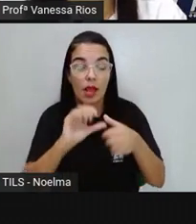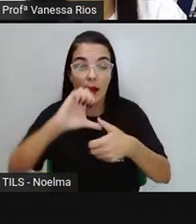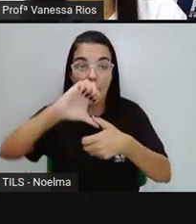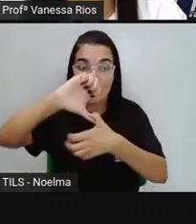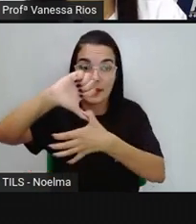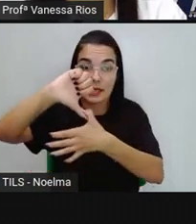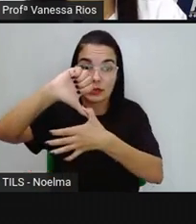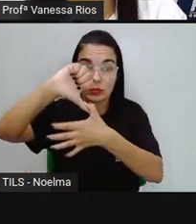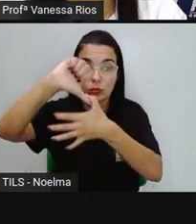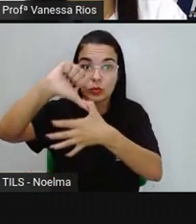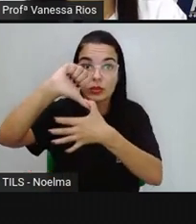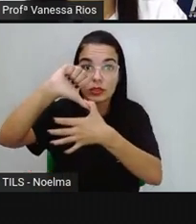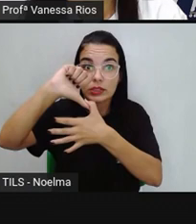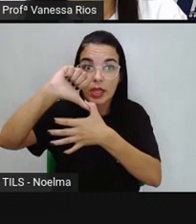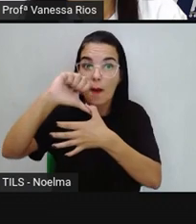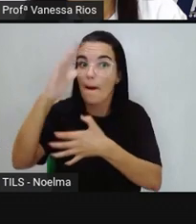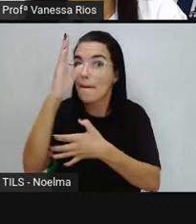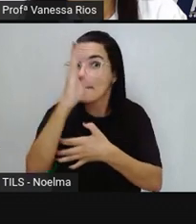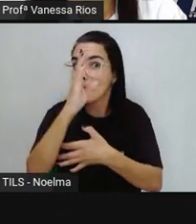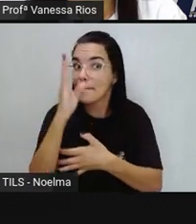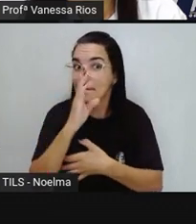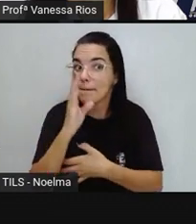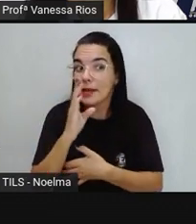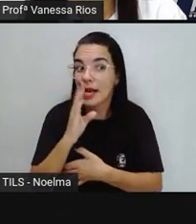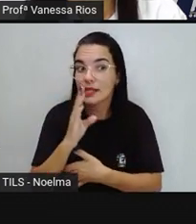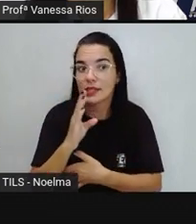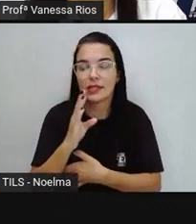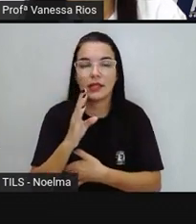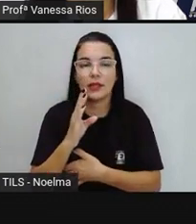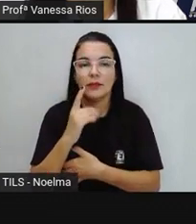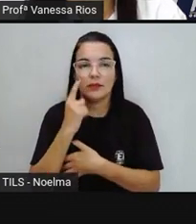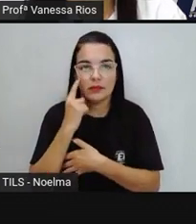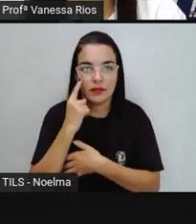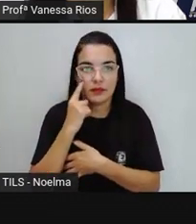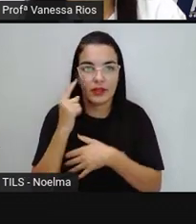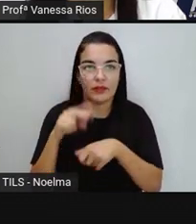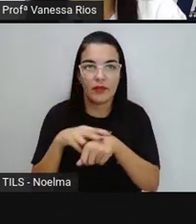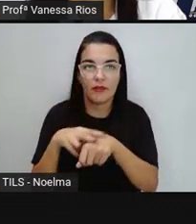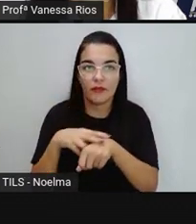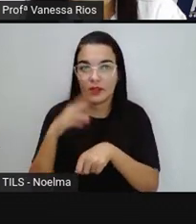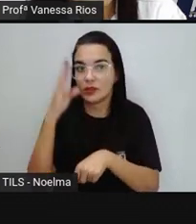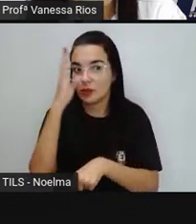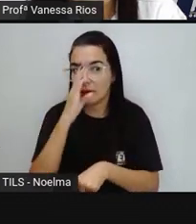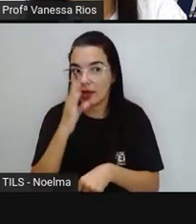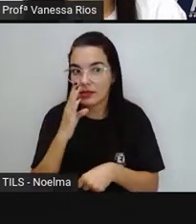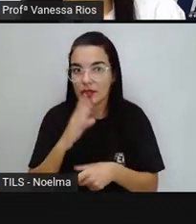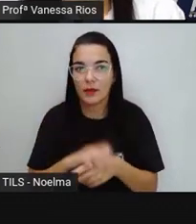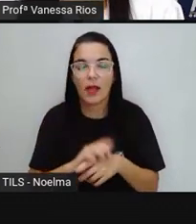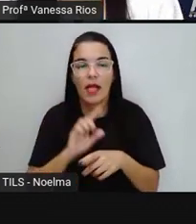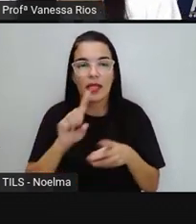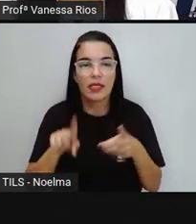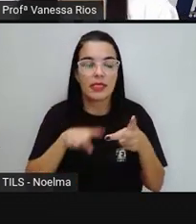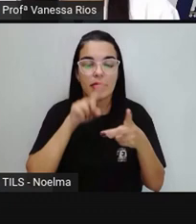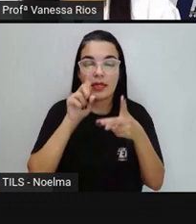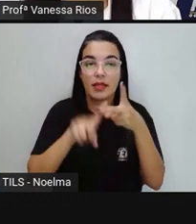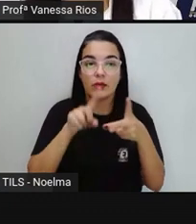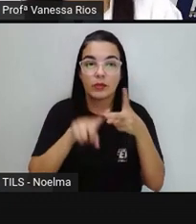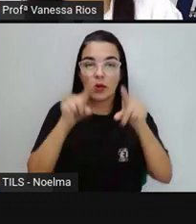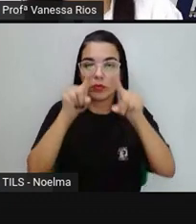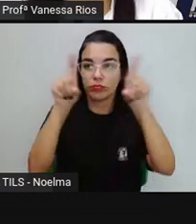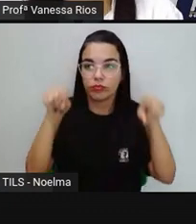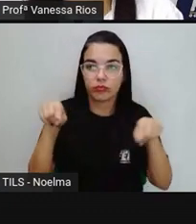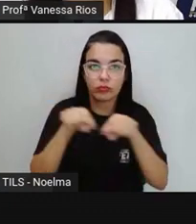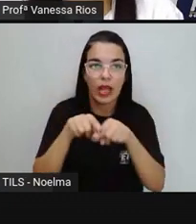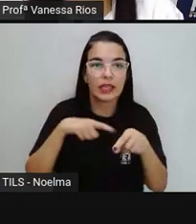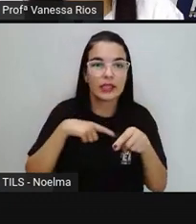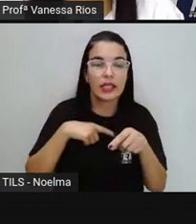Sul em destaque aqui, ó, o nosso país, que é o Brasil. No segundo quadro, a